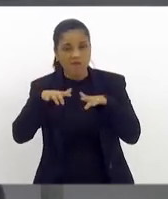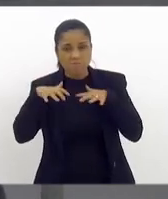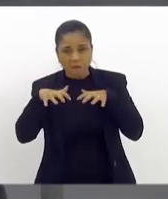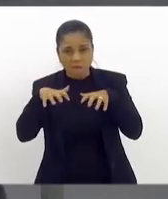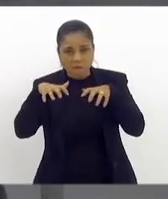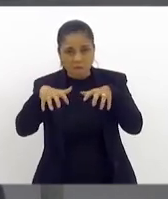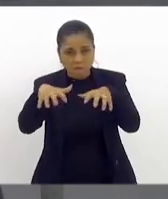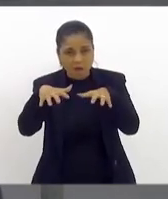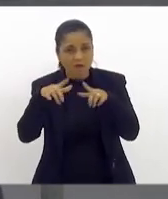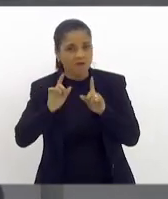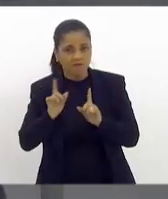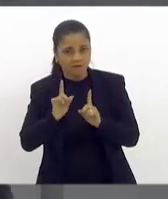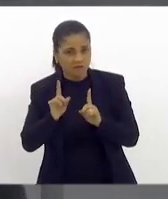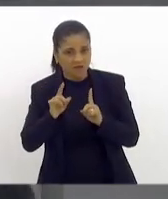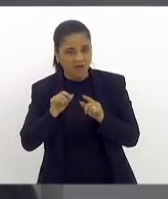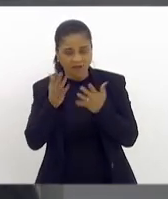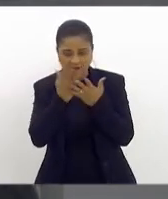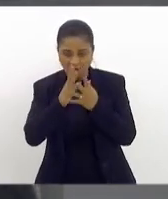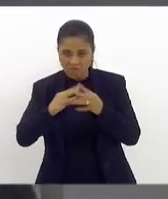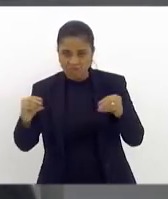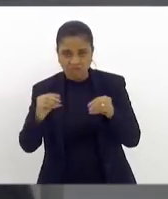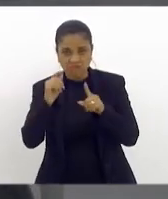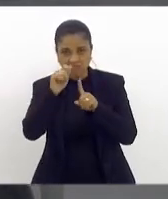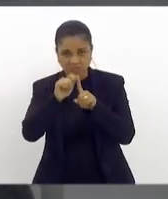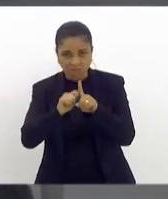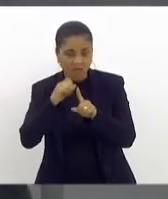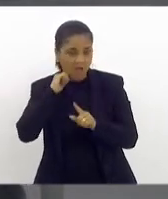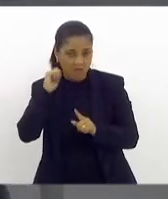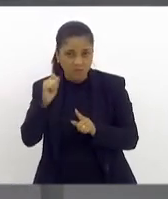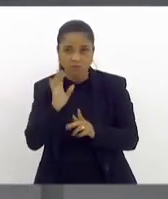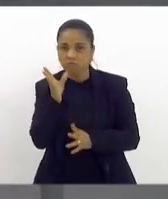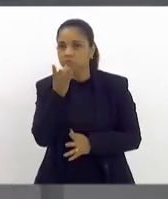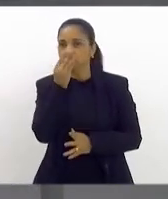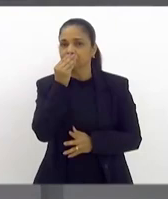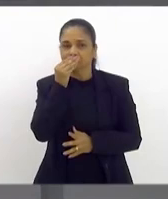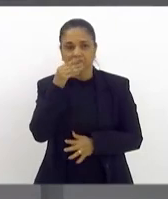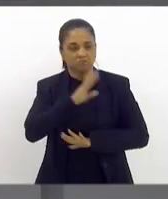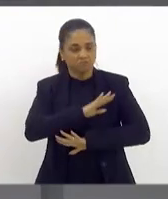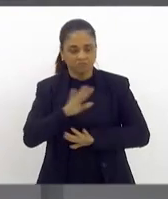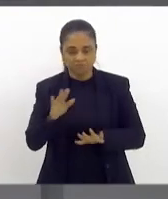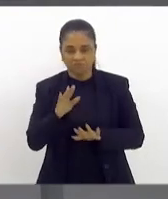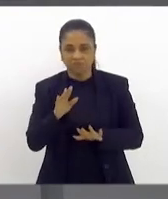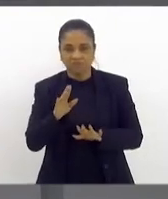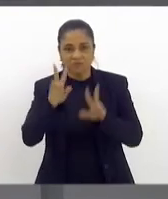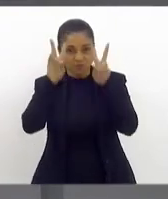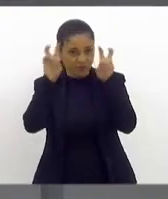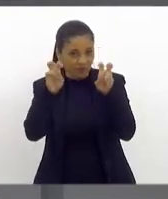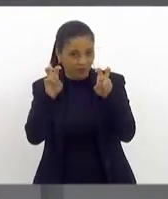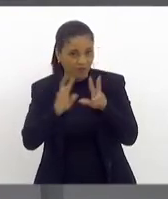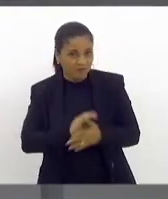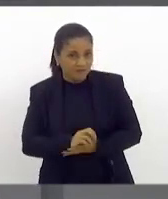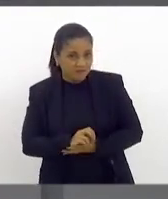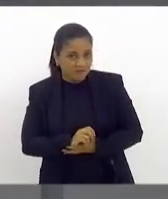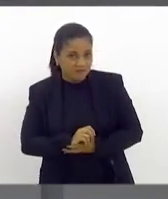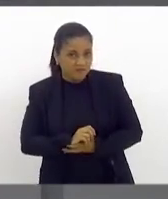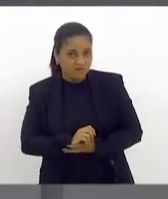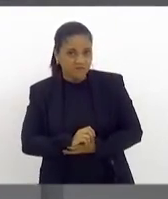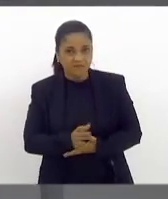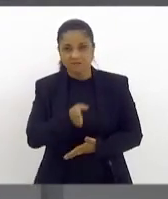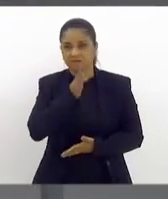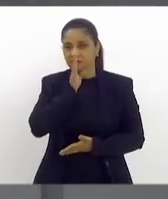acabou o mês de abril, não precisamos mais falar sobre autismo? Então, que nós possamos, de fato, fazer um trabalho